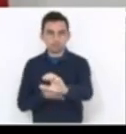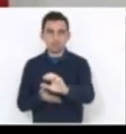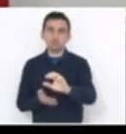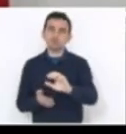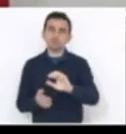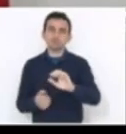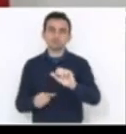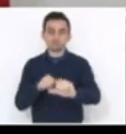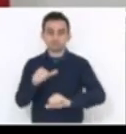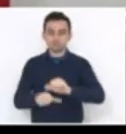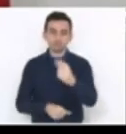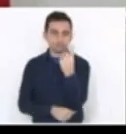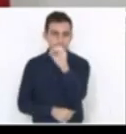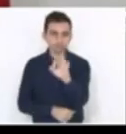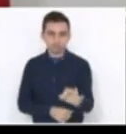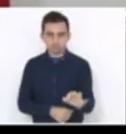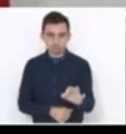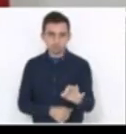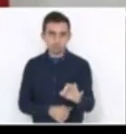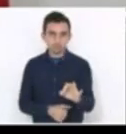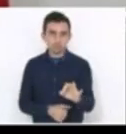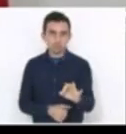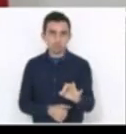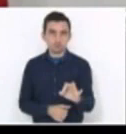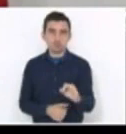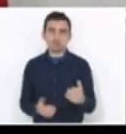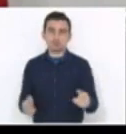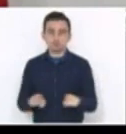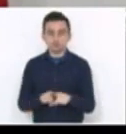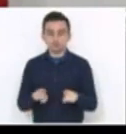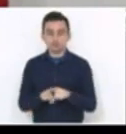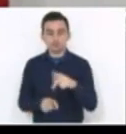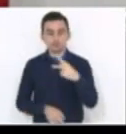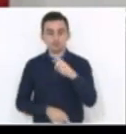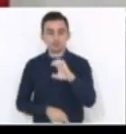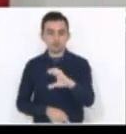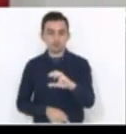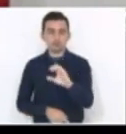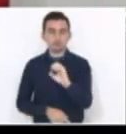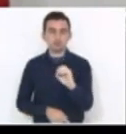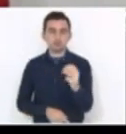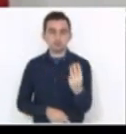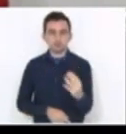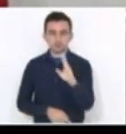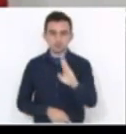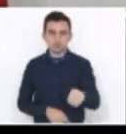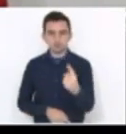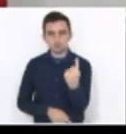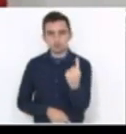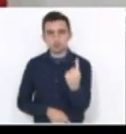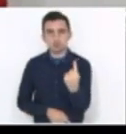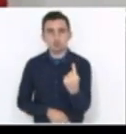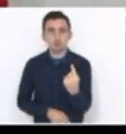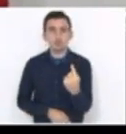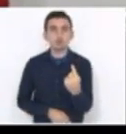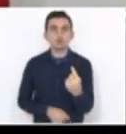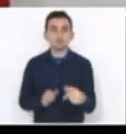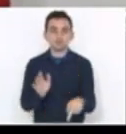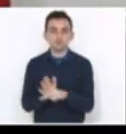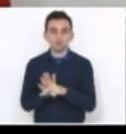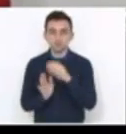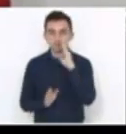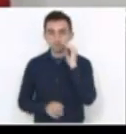1%, e também a PEC 0031 do deputado Mário Marcondes, que